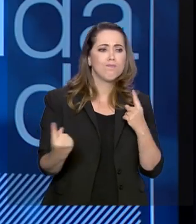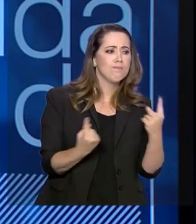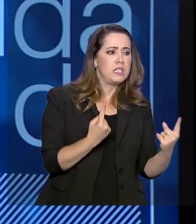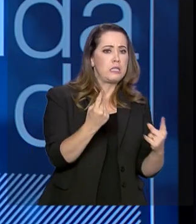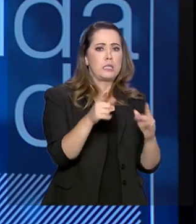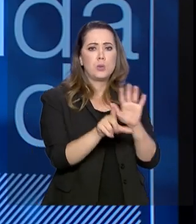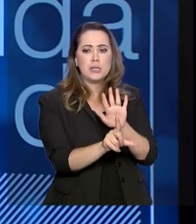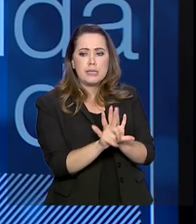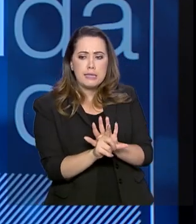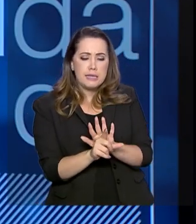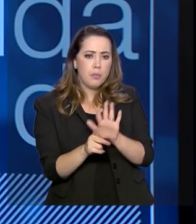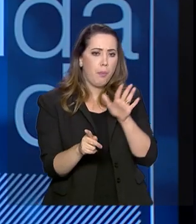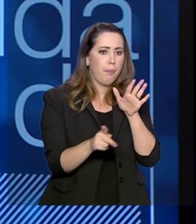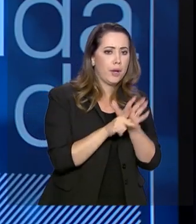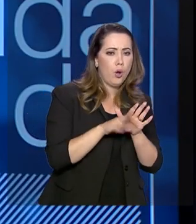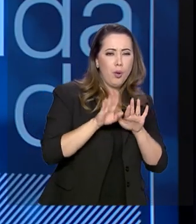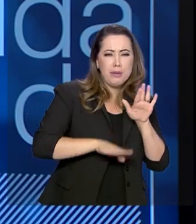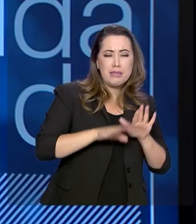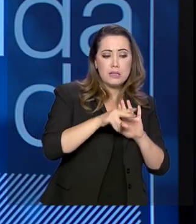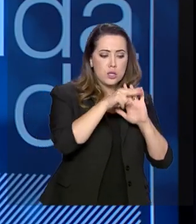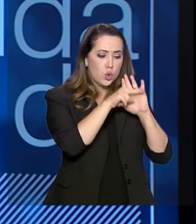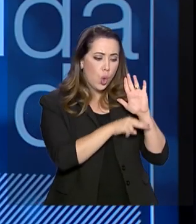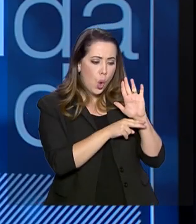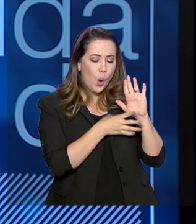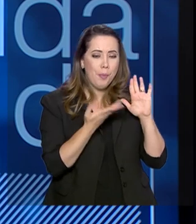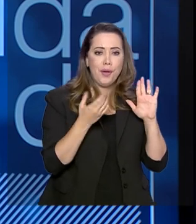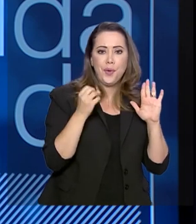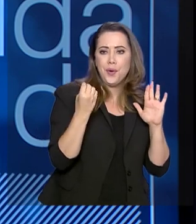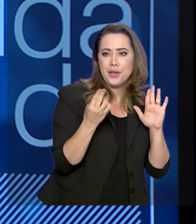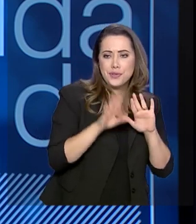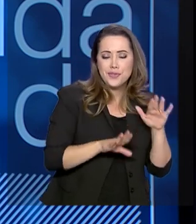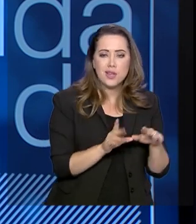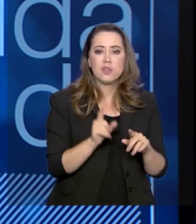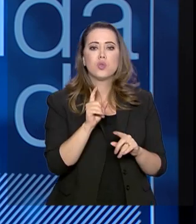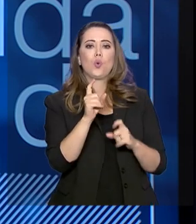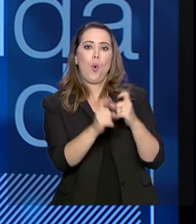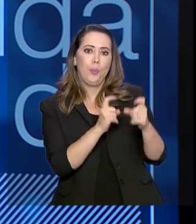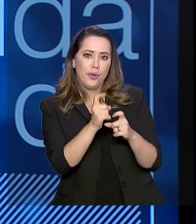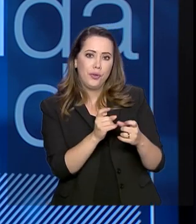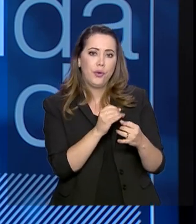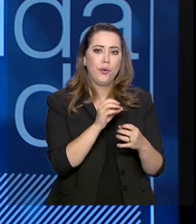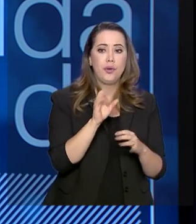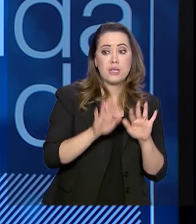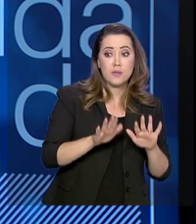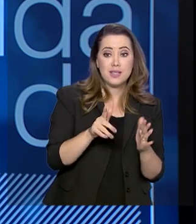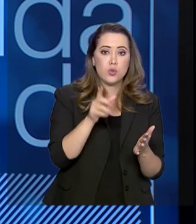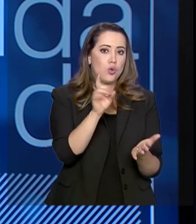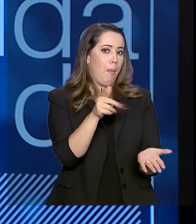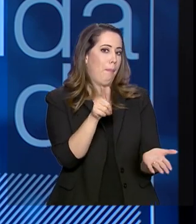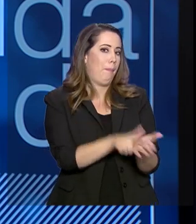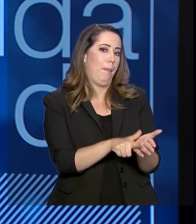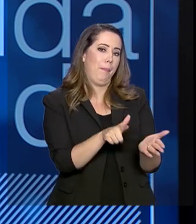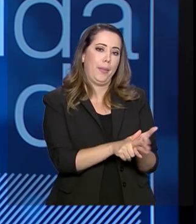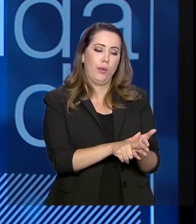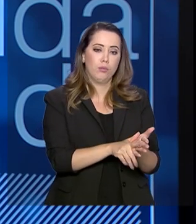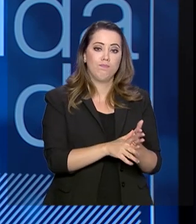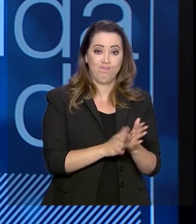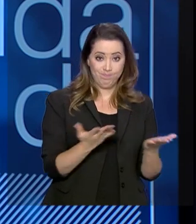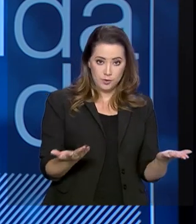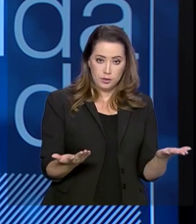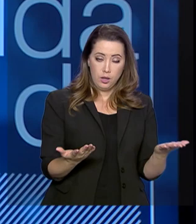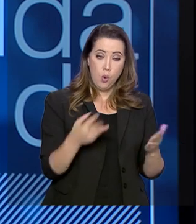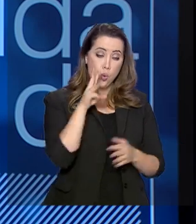com uma sistemática, algumas com sistema informatizado, outras ainda feitas em papel. A Plataforma Mais Brasil é